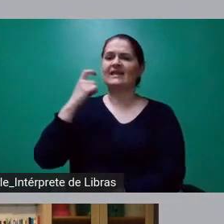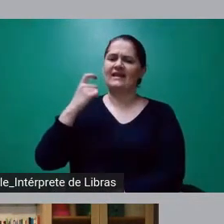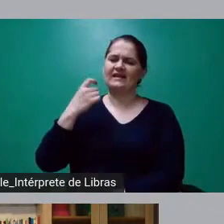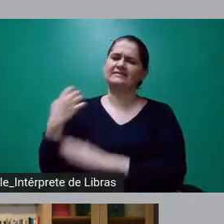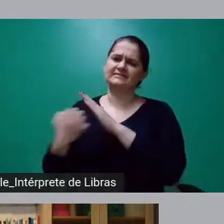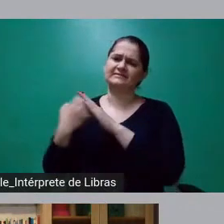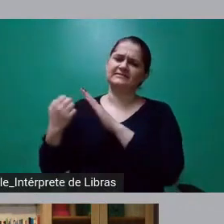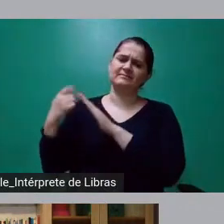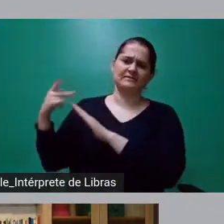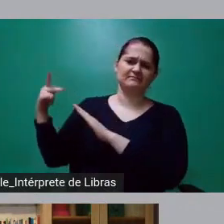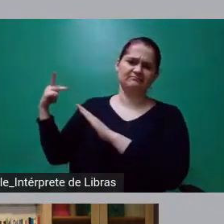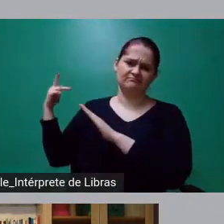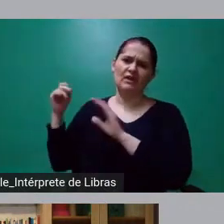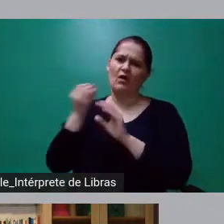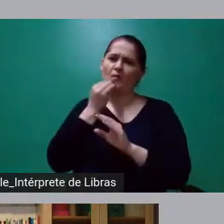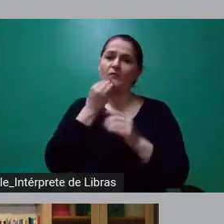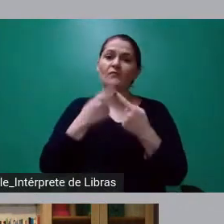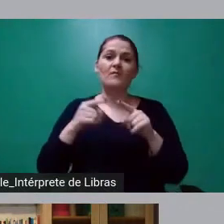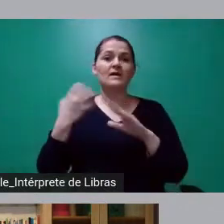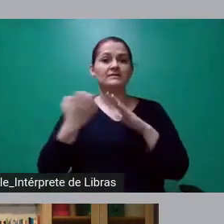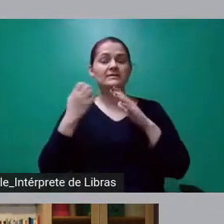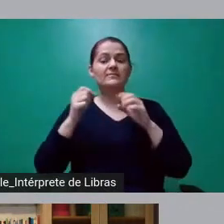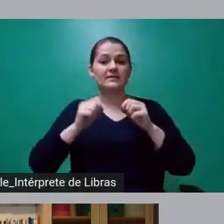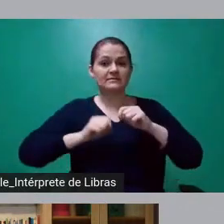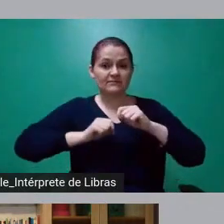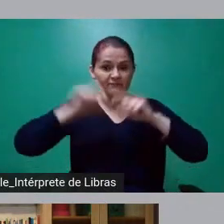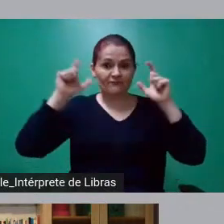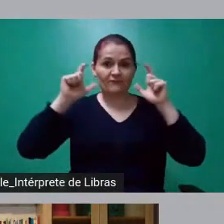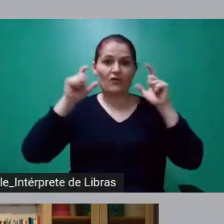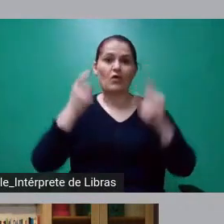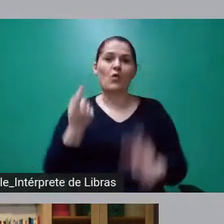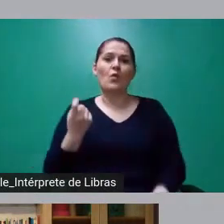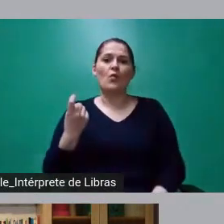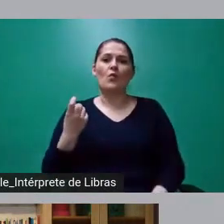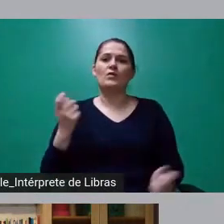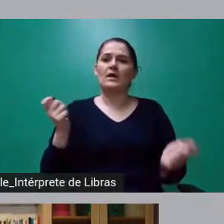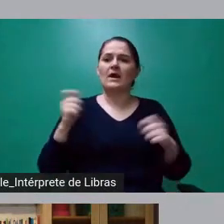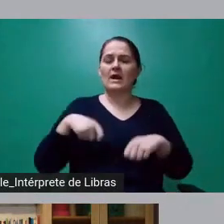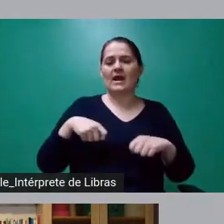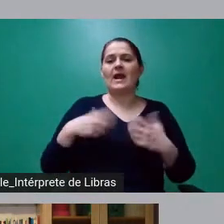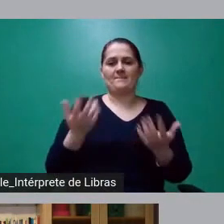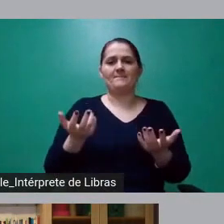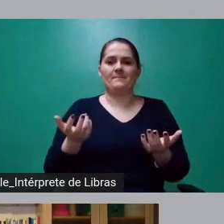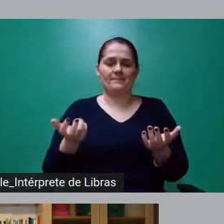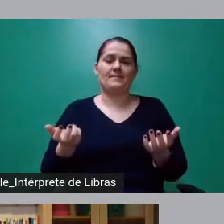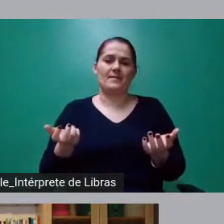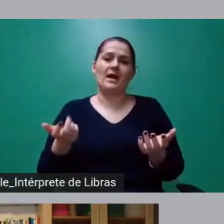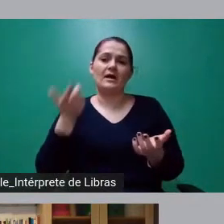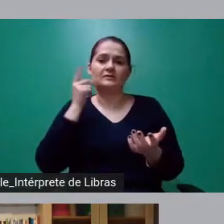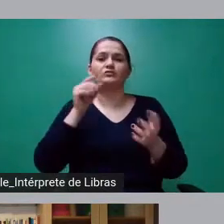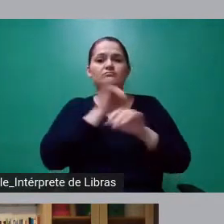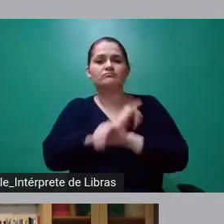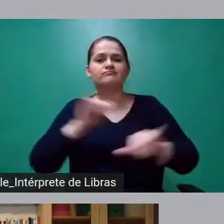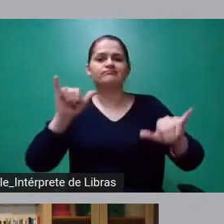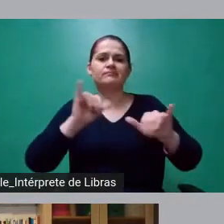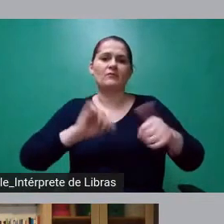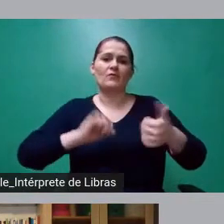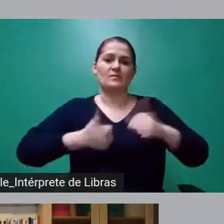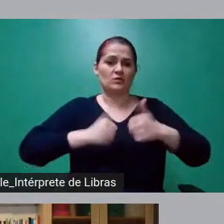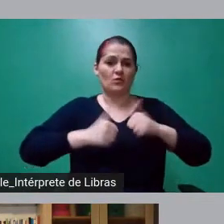bem que ela é uma empresa forte, que abriu os olhos para a sua condição de repositório da informação de qualidade.